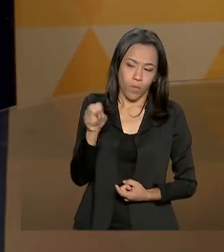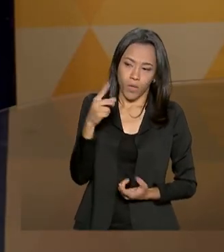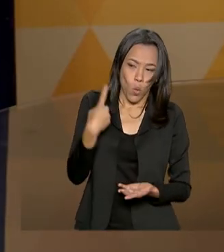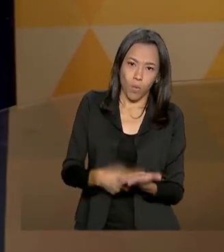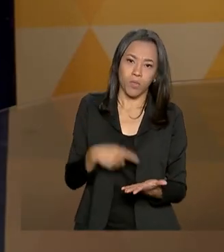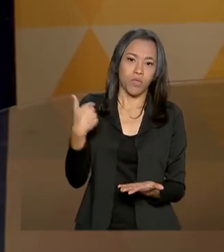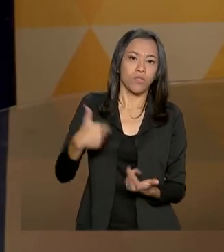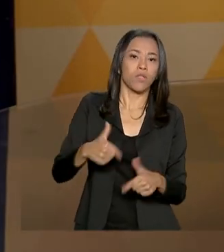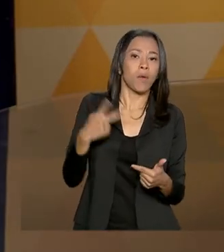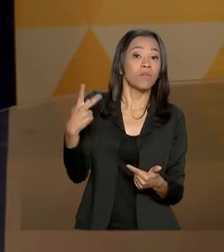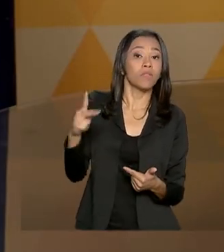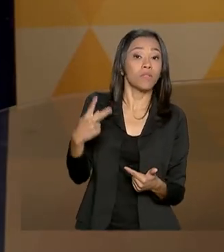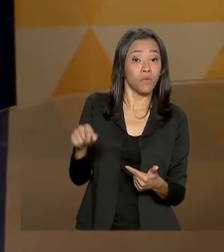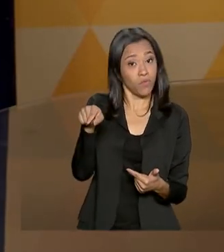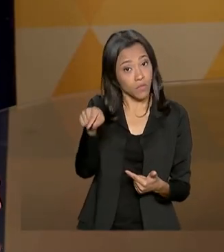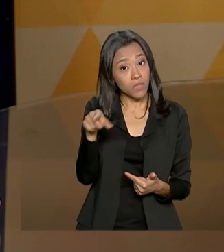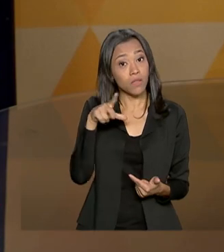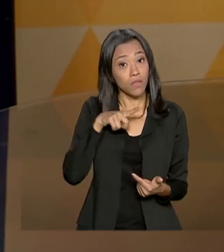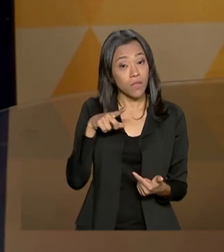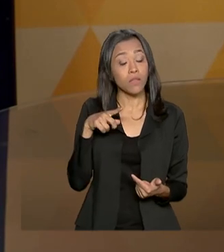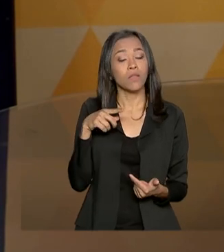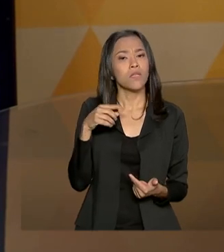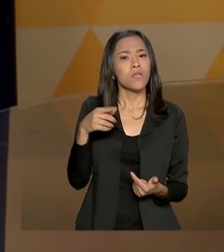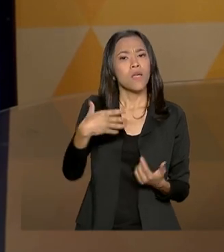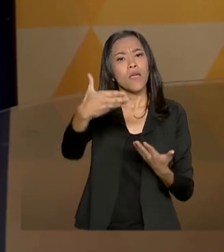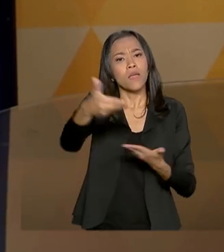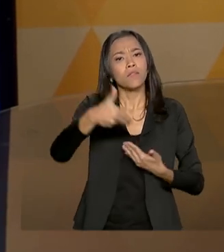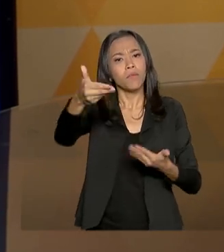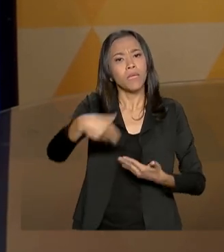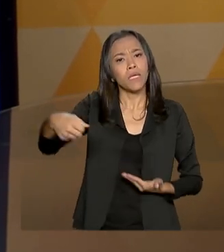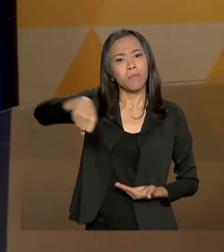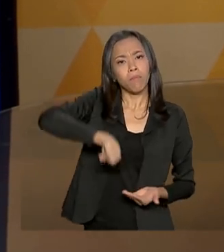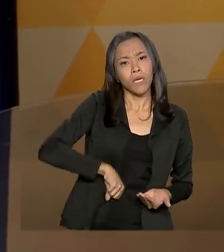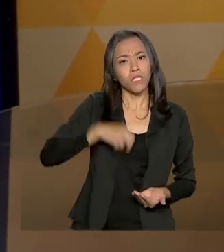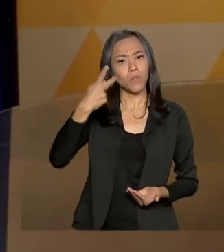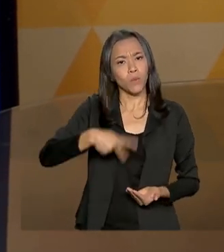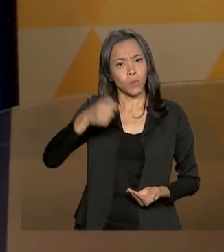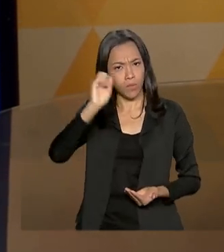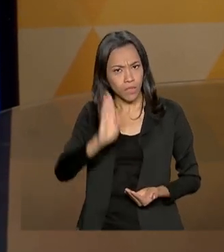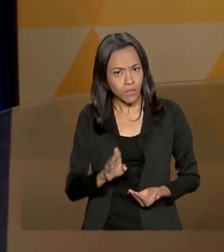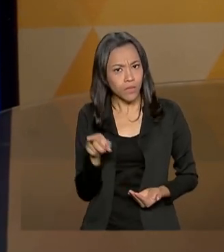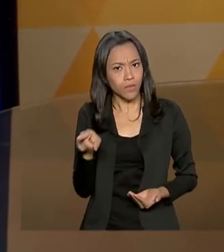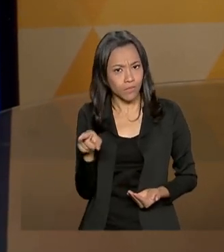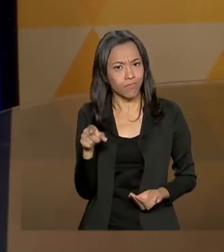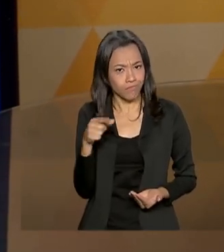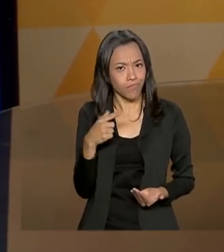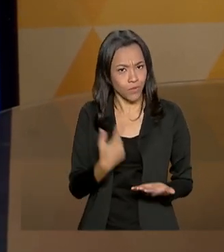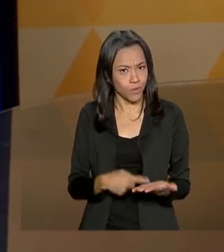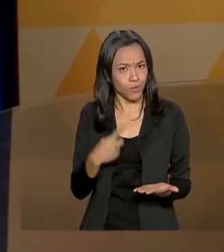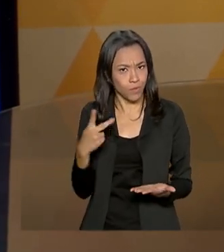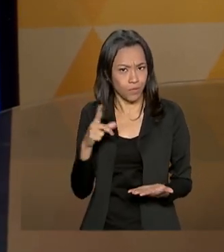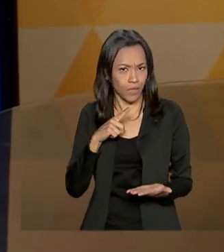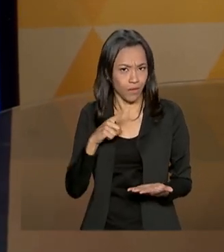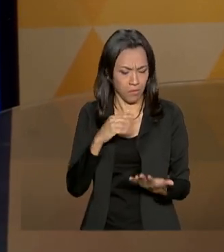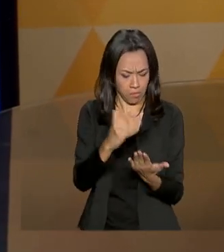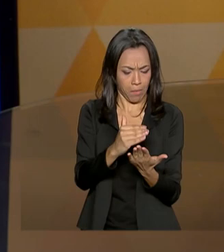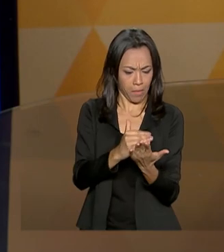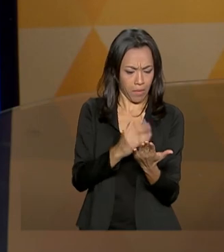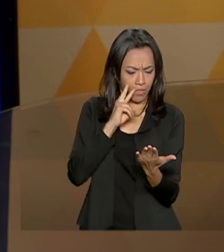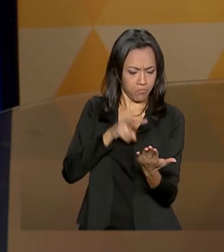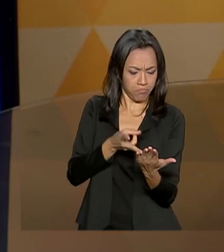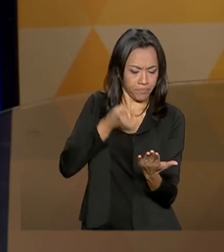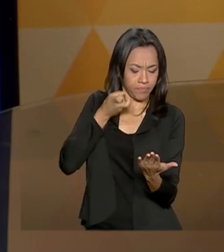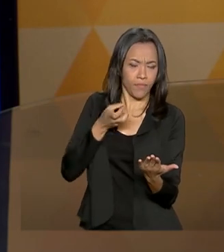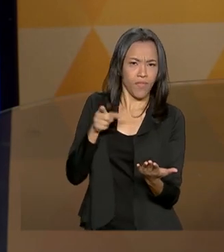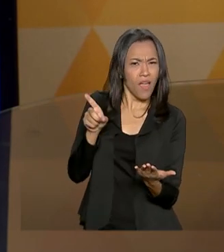senhor dedica uma parte dessa agenda a receber embaixadores estrangeiros. É a importância dada a essa questão